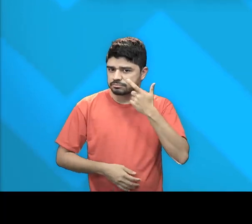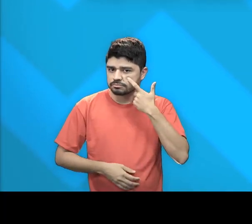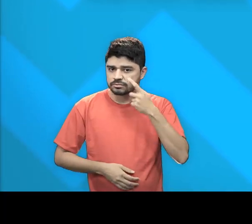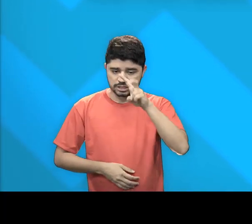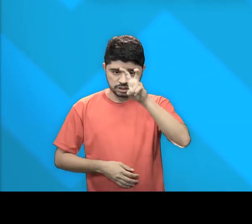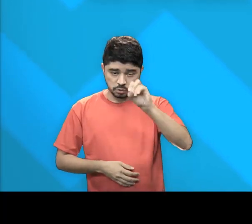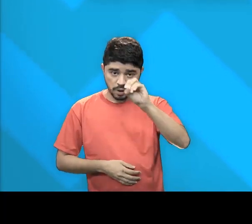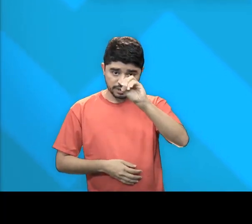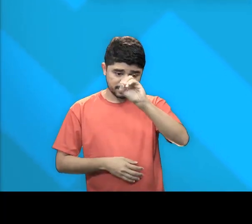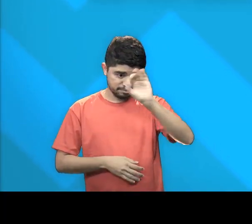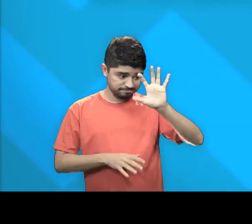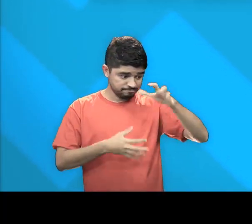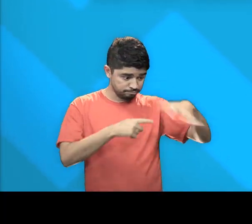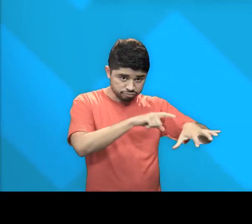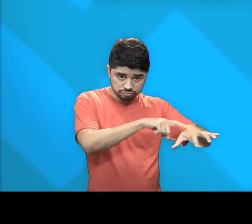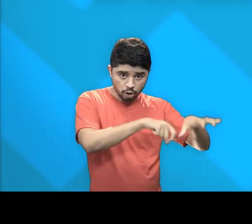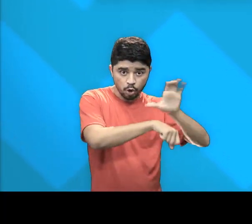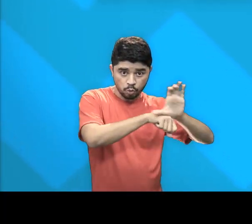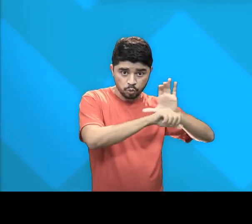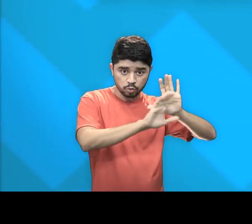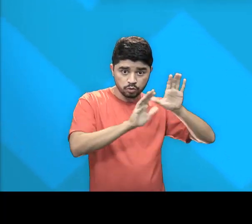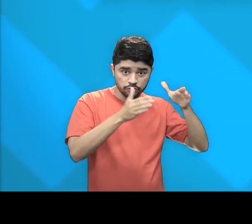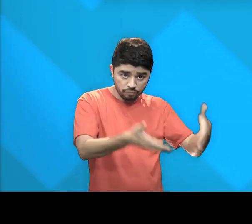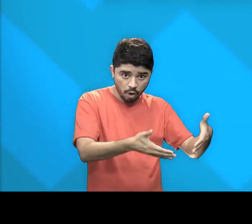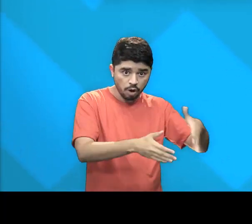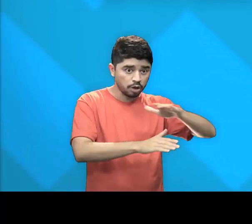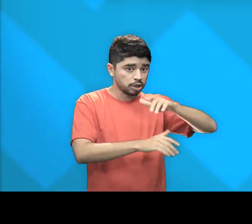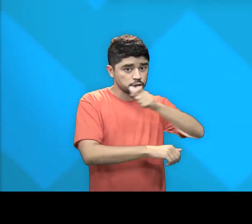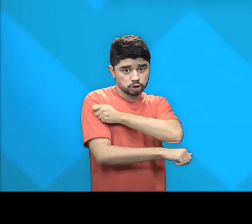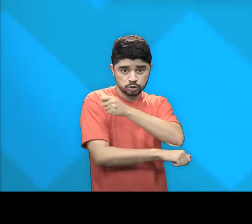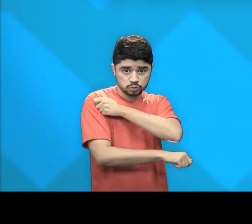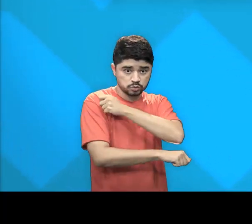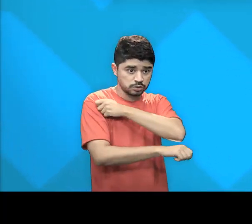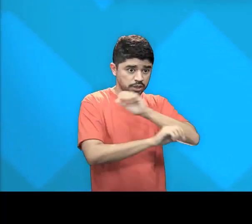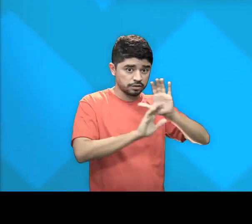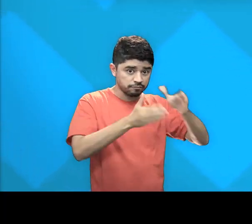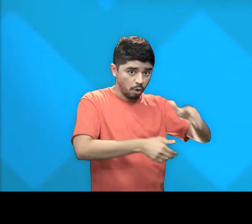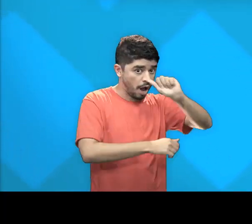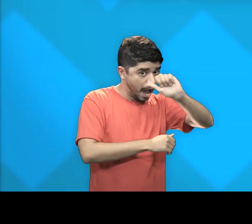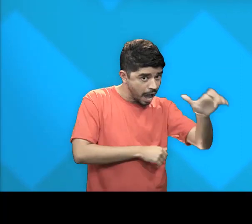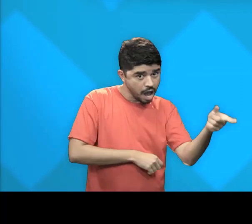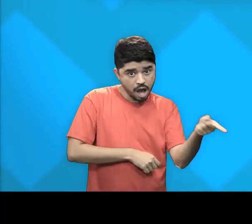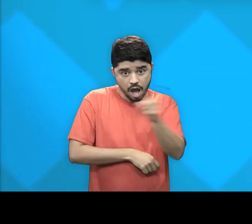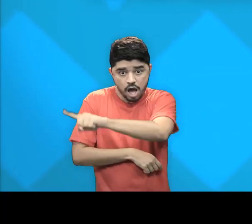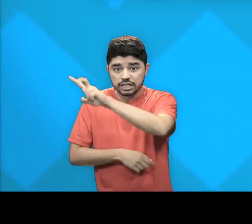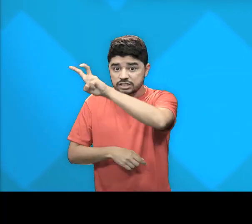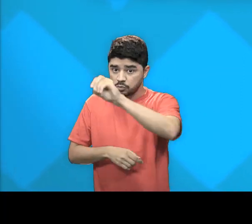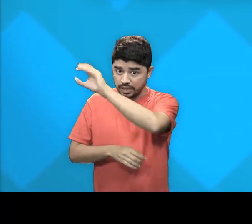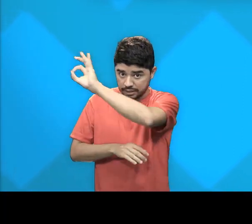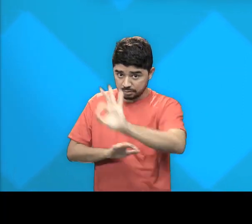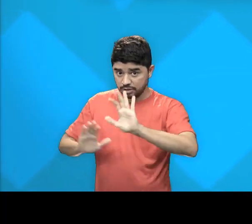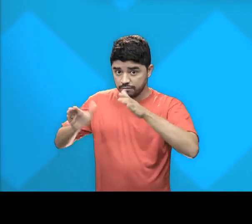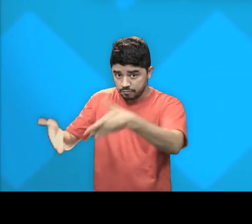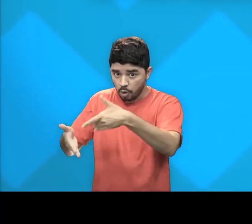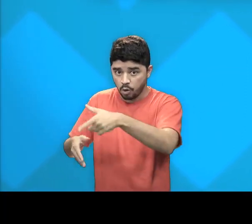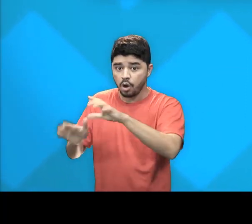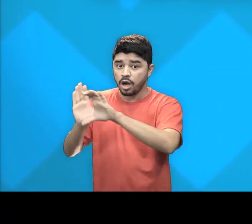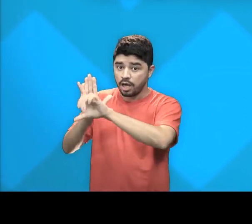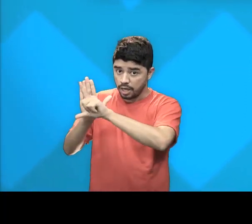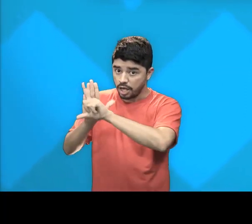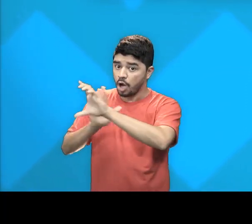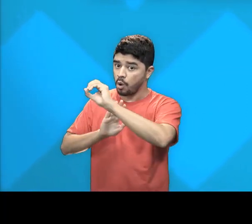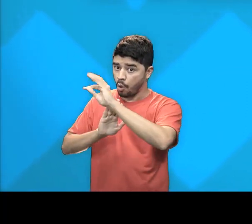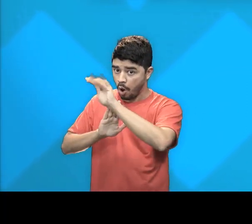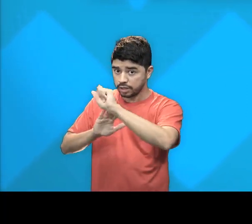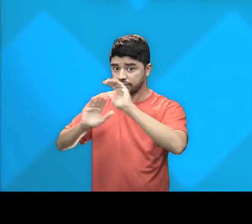Funciona assim, ó, 50% das vagas de cada curso são destinadas aos estudantes da ampla concorrência. Já os outros 50%